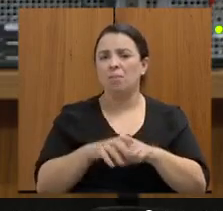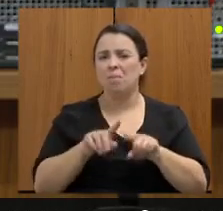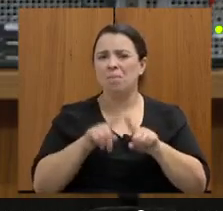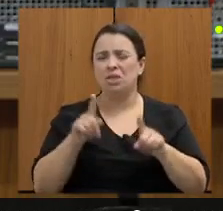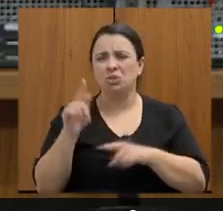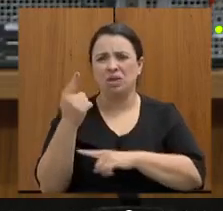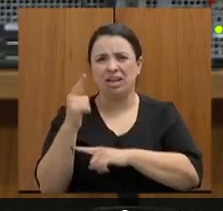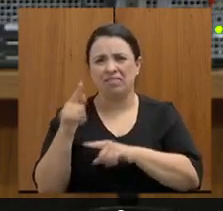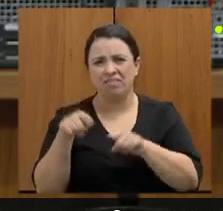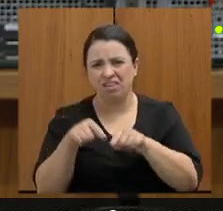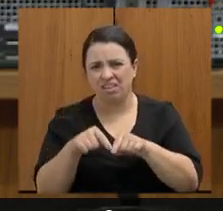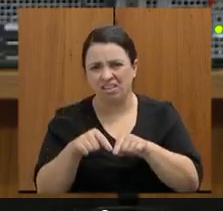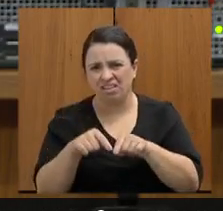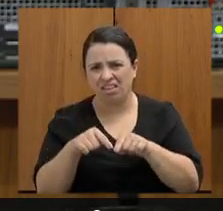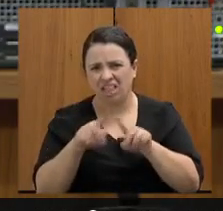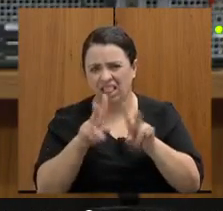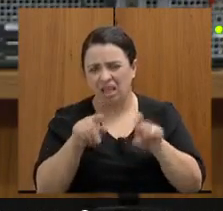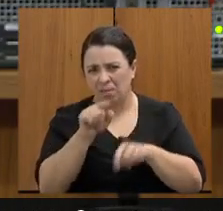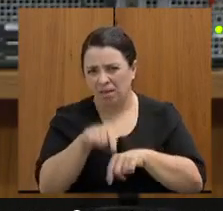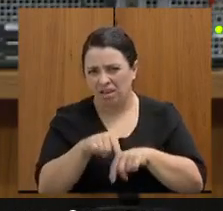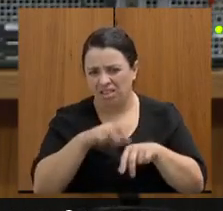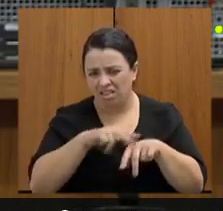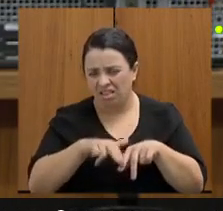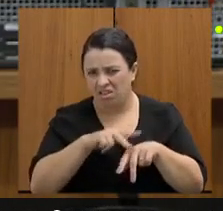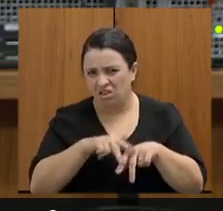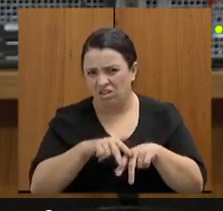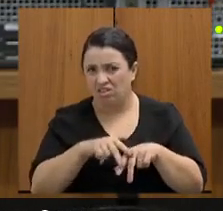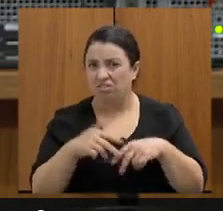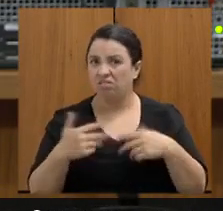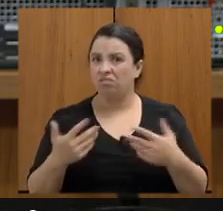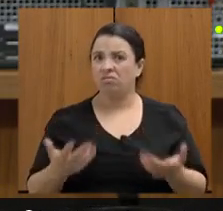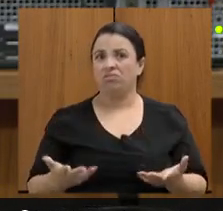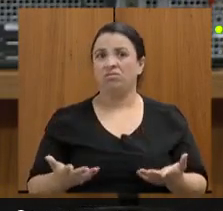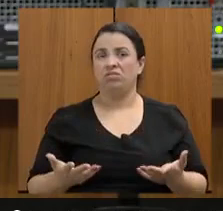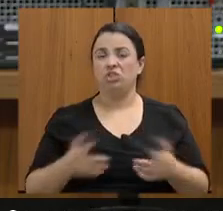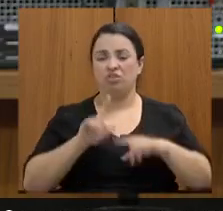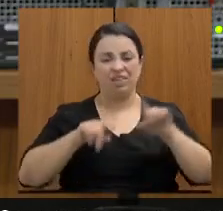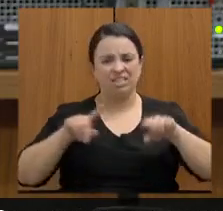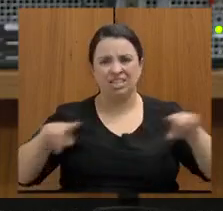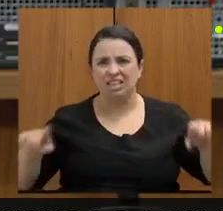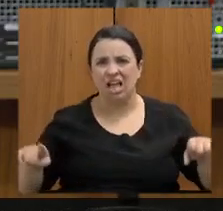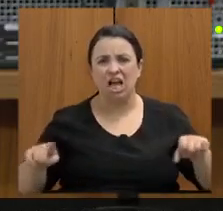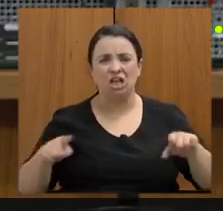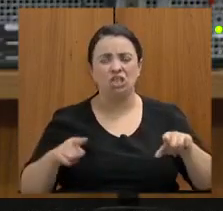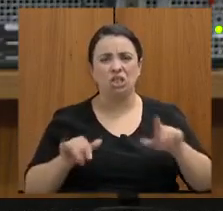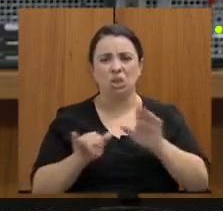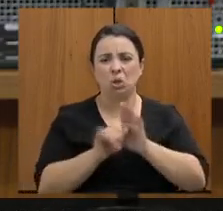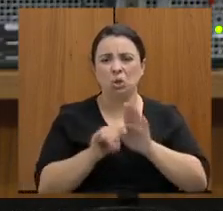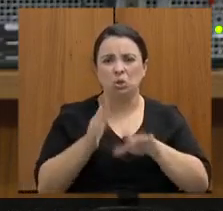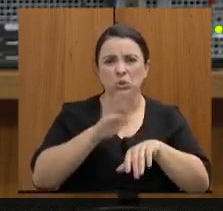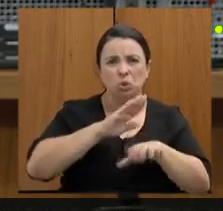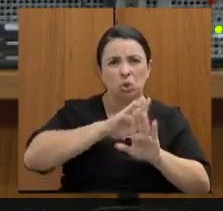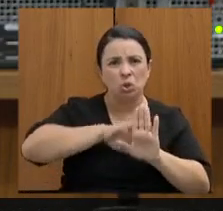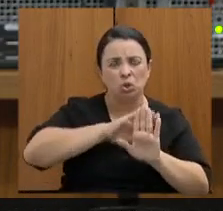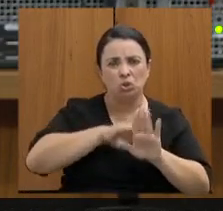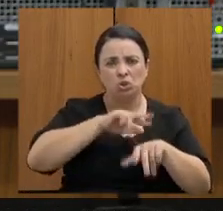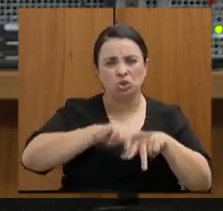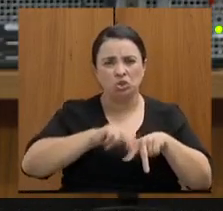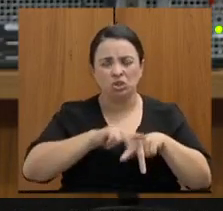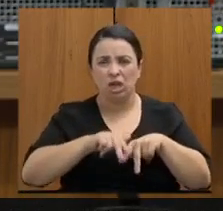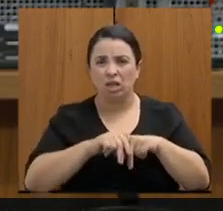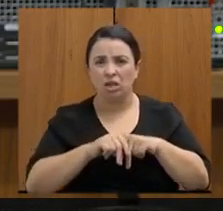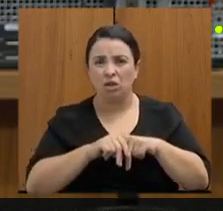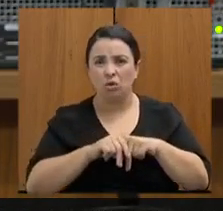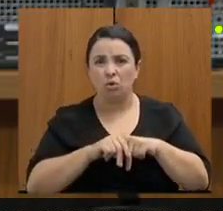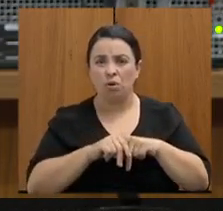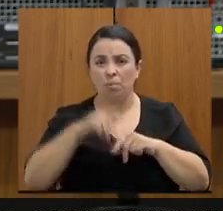e valeria então o tema da atividade foi diversidade identidade de gênero e sexual determinado que os alunos ilustrassem e